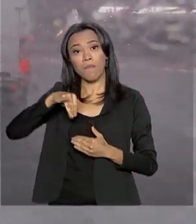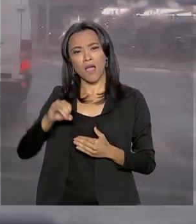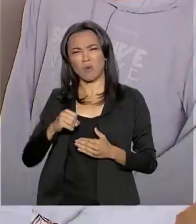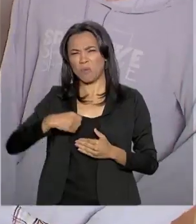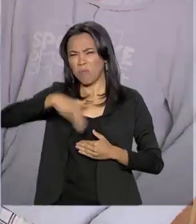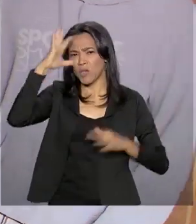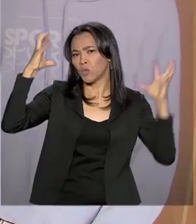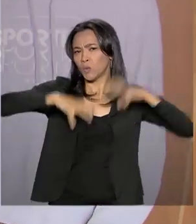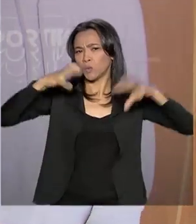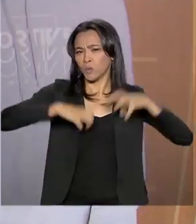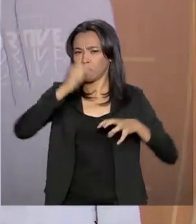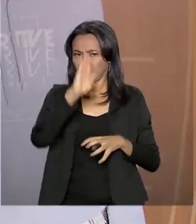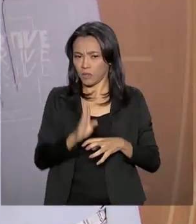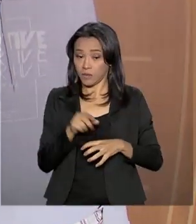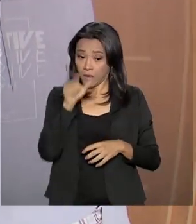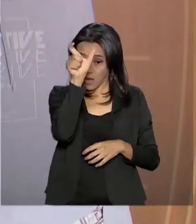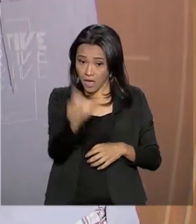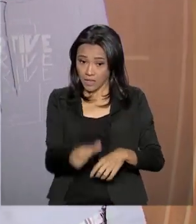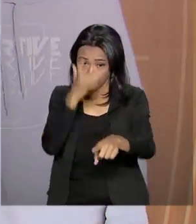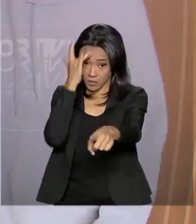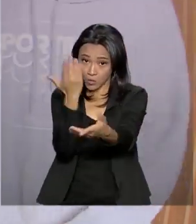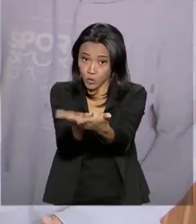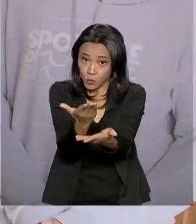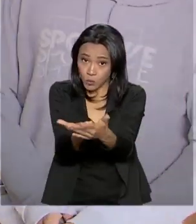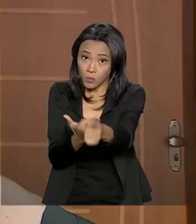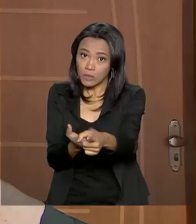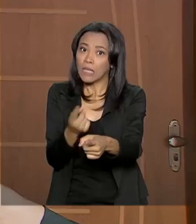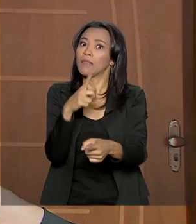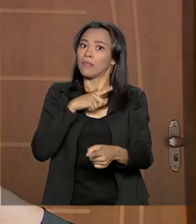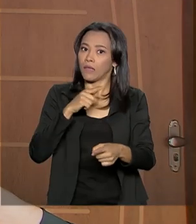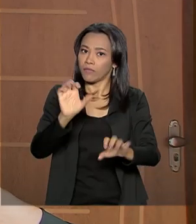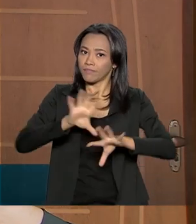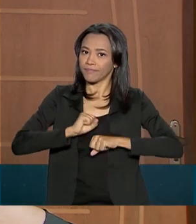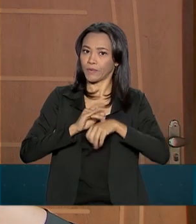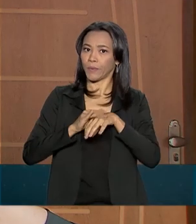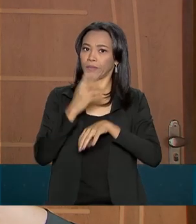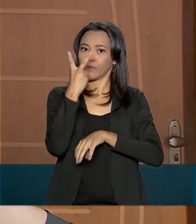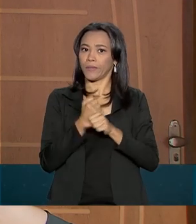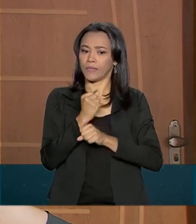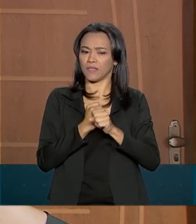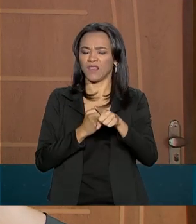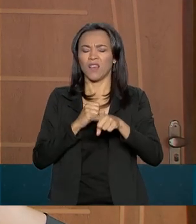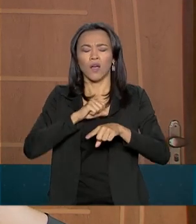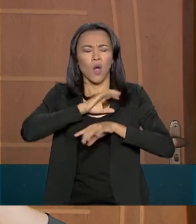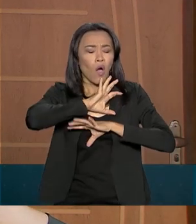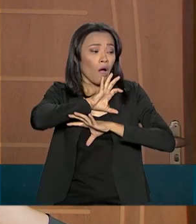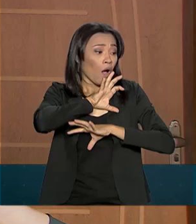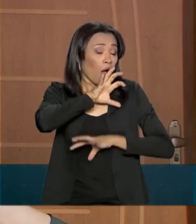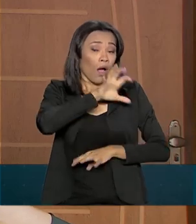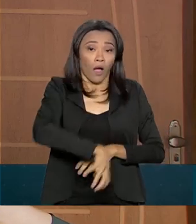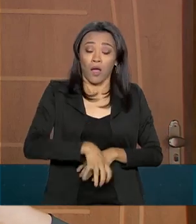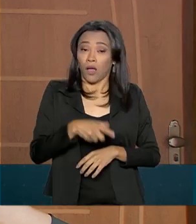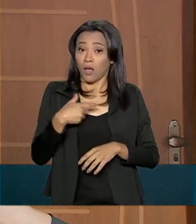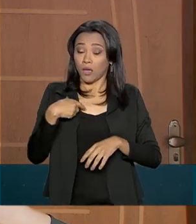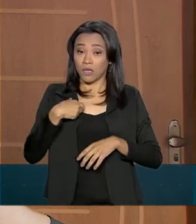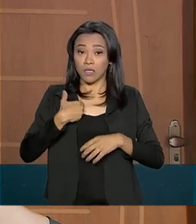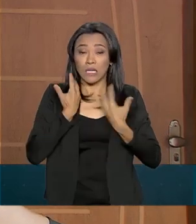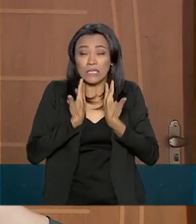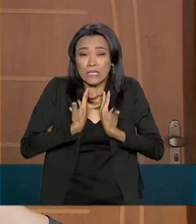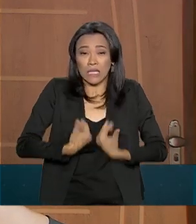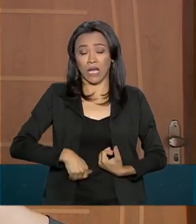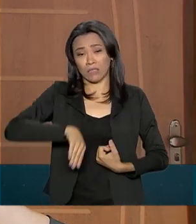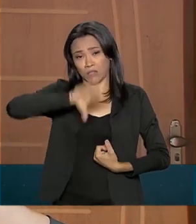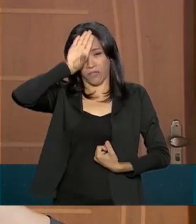país. Esse estudante teve a doença há dois anos. É horrível, é uma preguiça, um cansaço, sente calor e frio ao mesmo tempo,